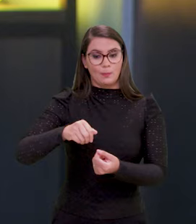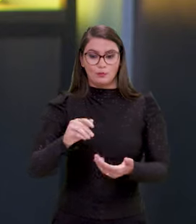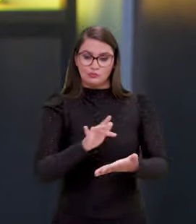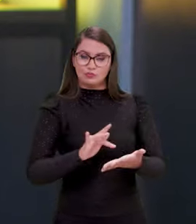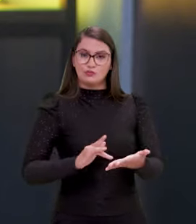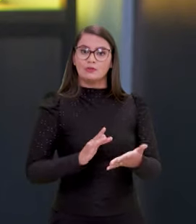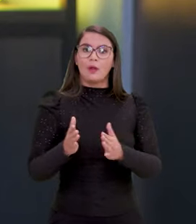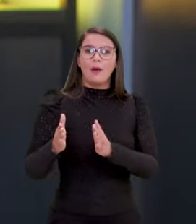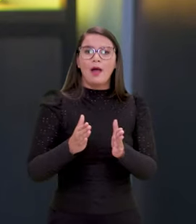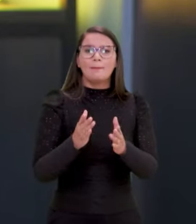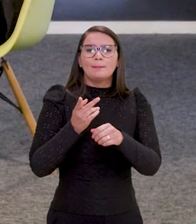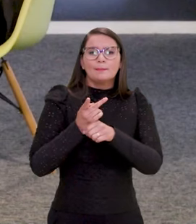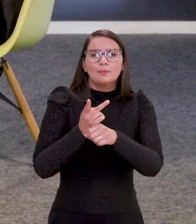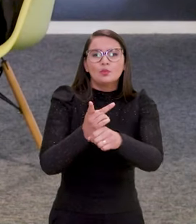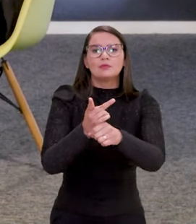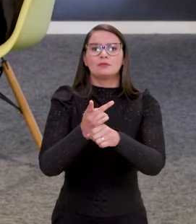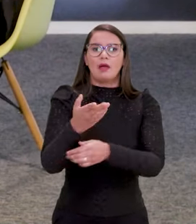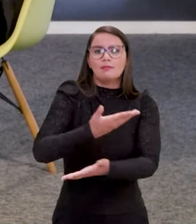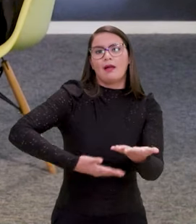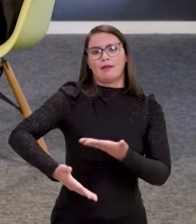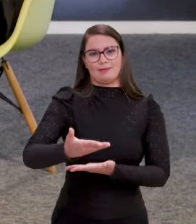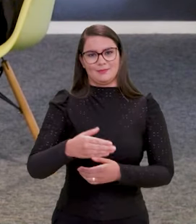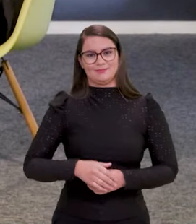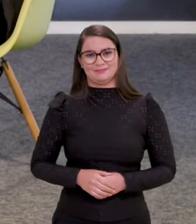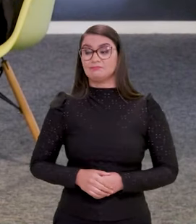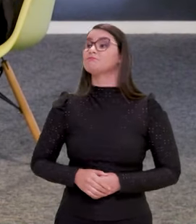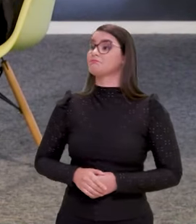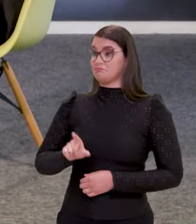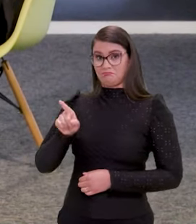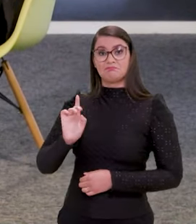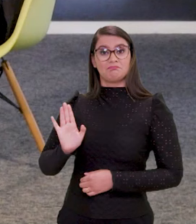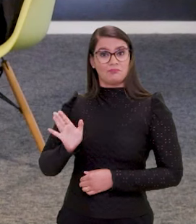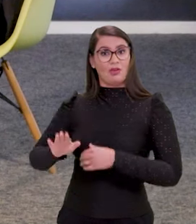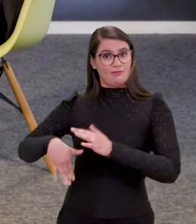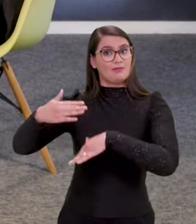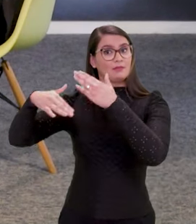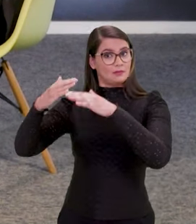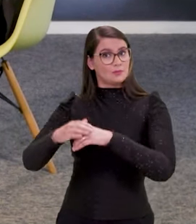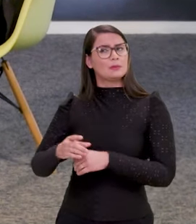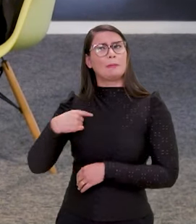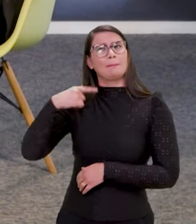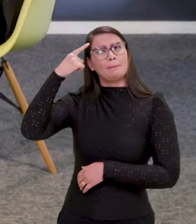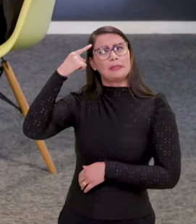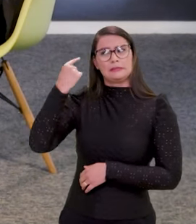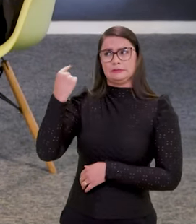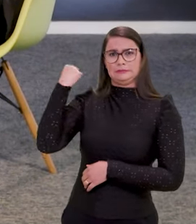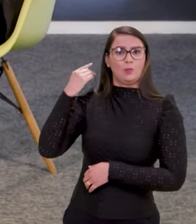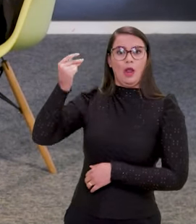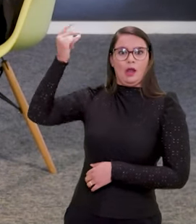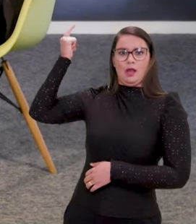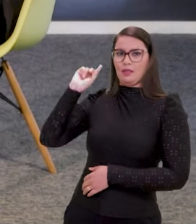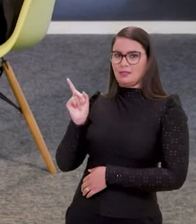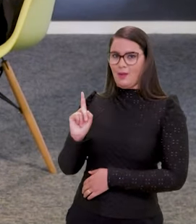digital, o canal que o cidadão deve buscar para fazer a sua interação. Isso já é um grande avanço. Quando a gente pensa, né, um pouco antigamente, mas